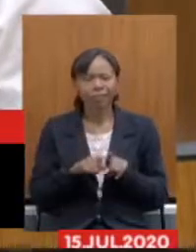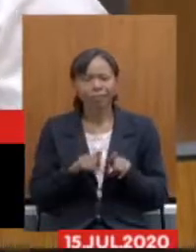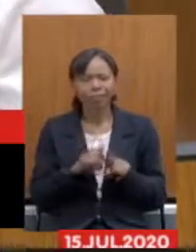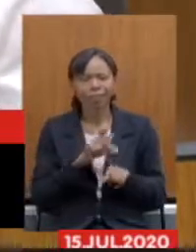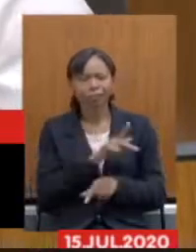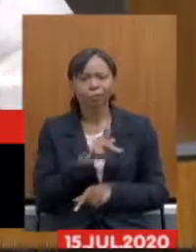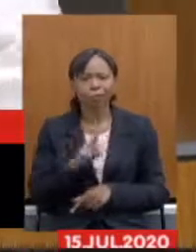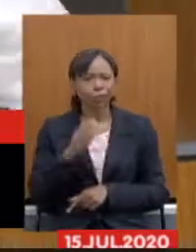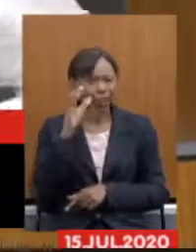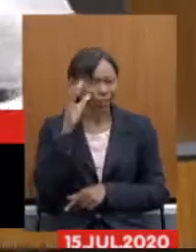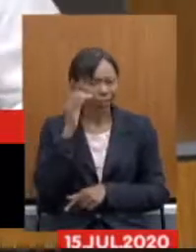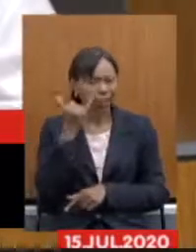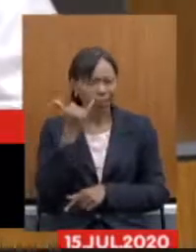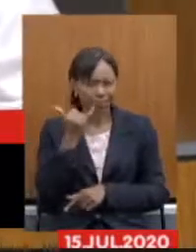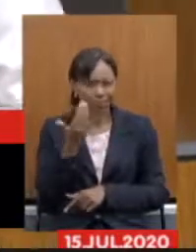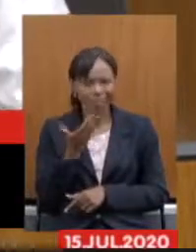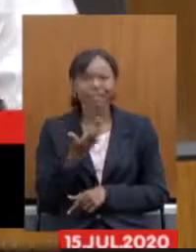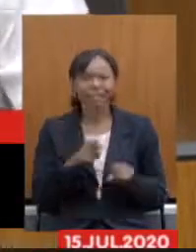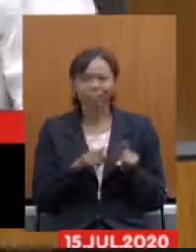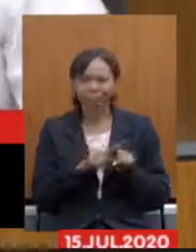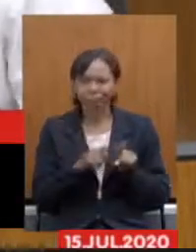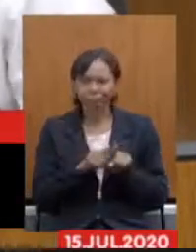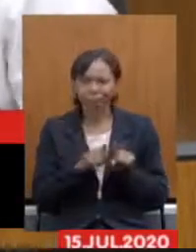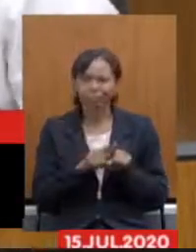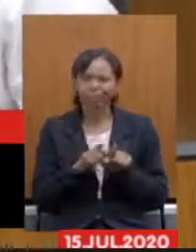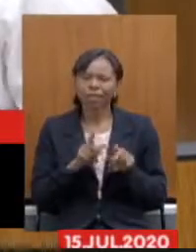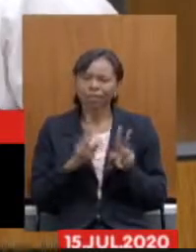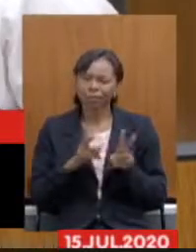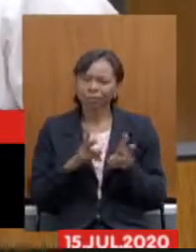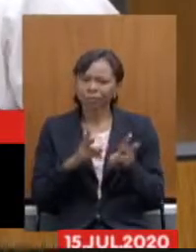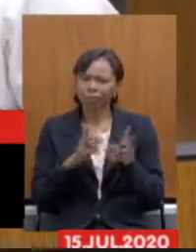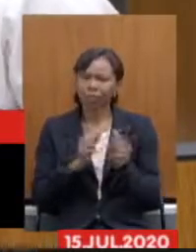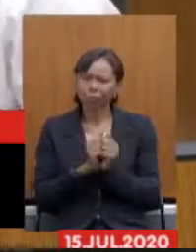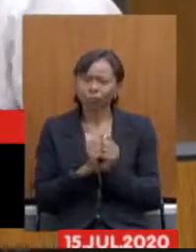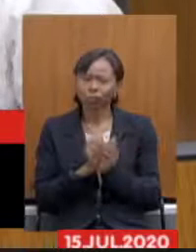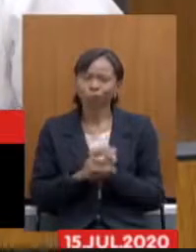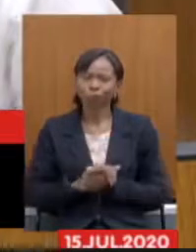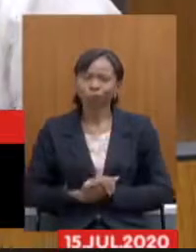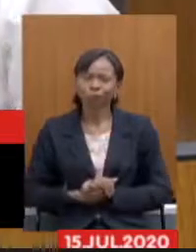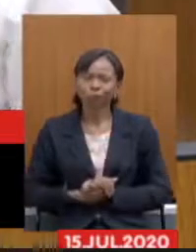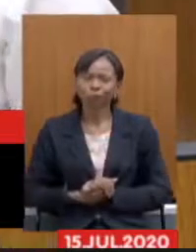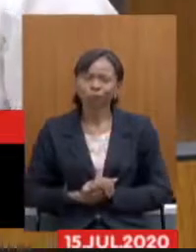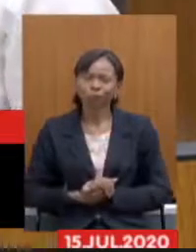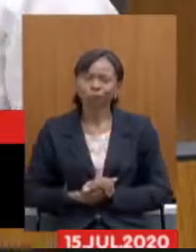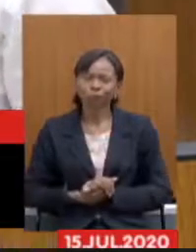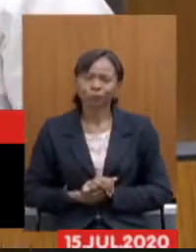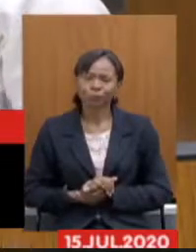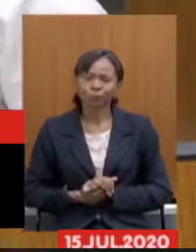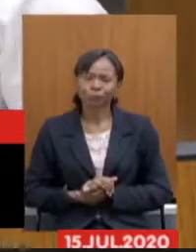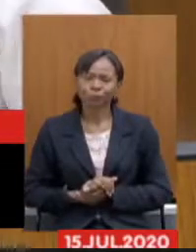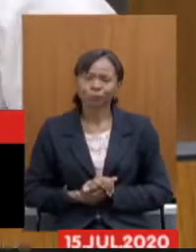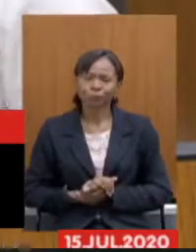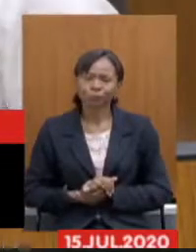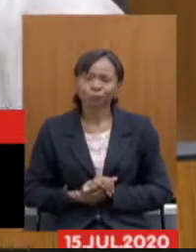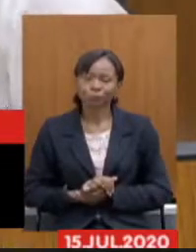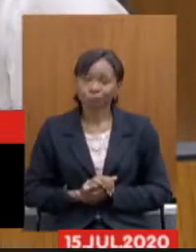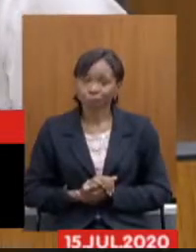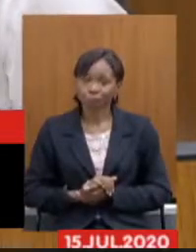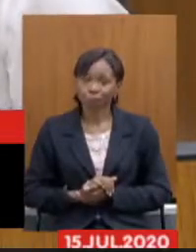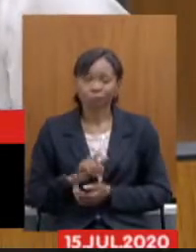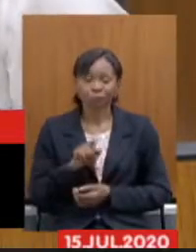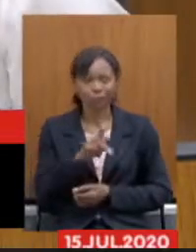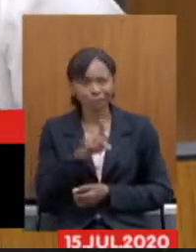professor cleito também tenho visto acompanhar aqui de perto presidente primeiro prazer de tê-lo